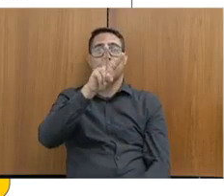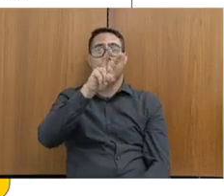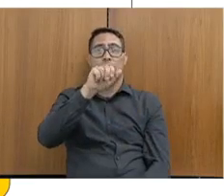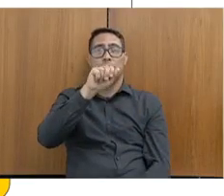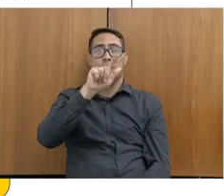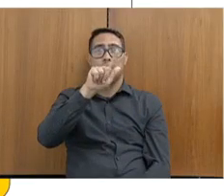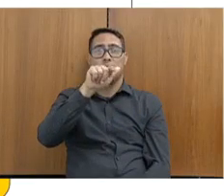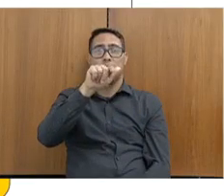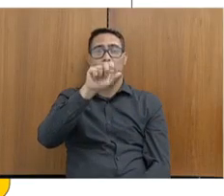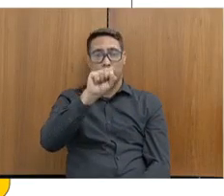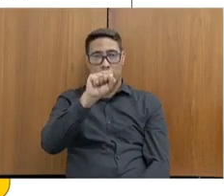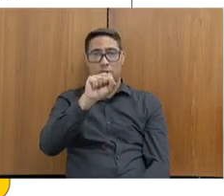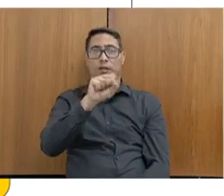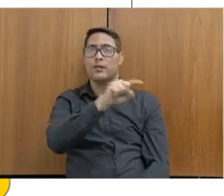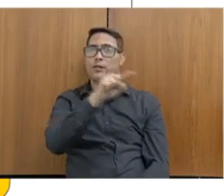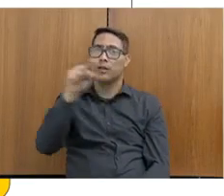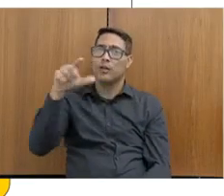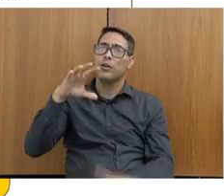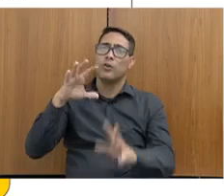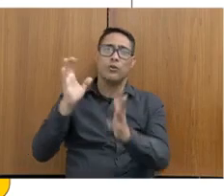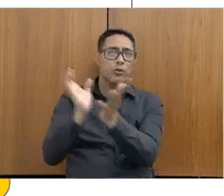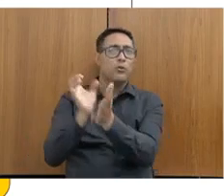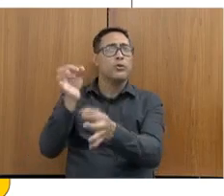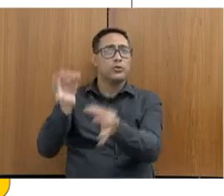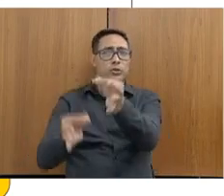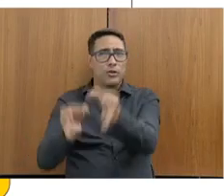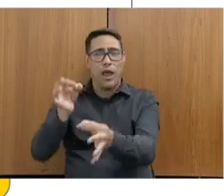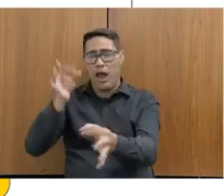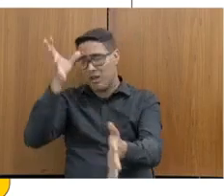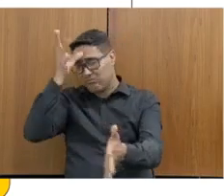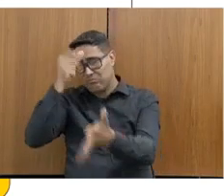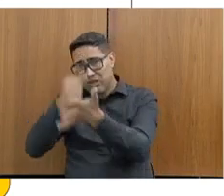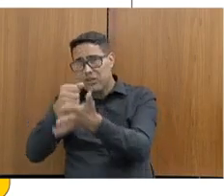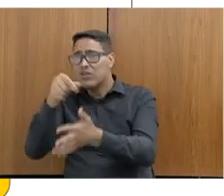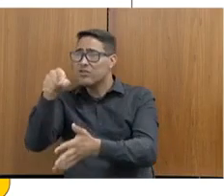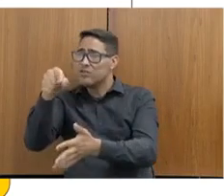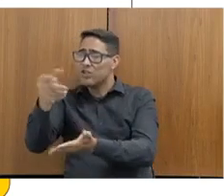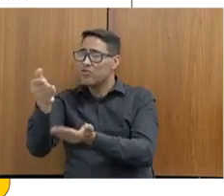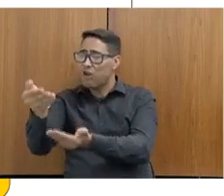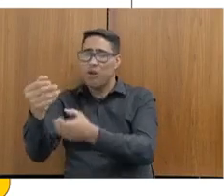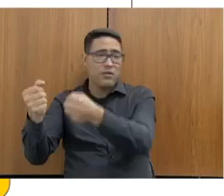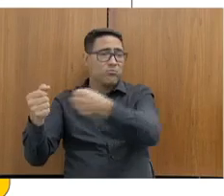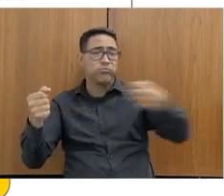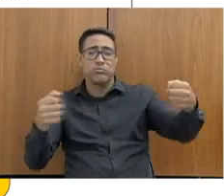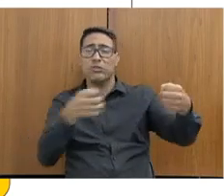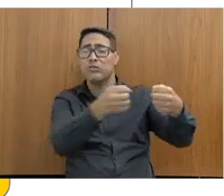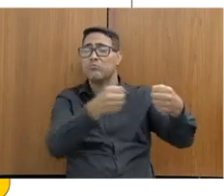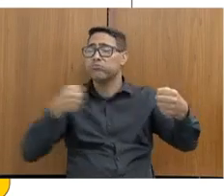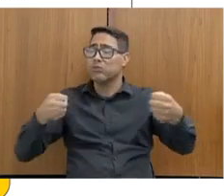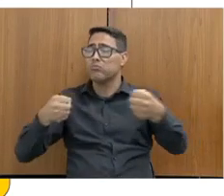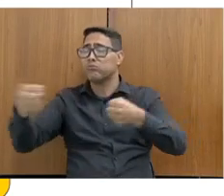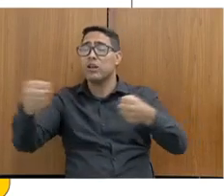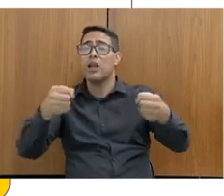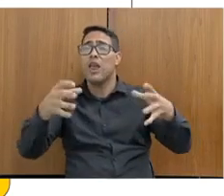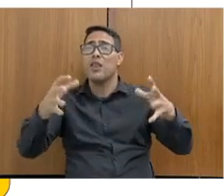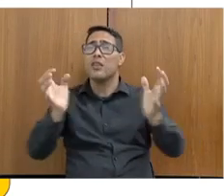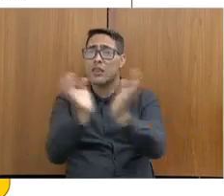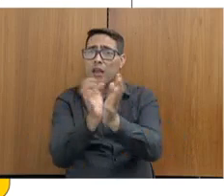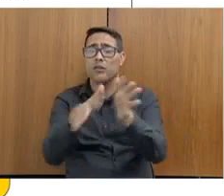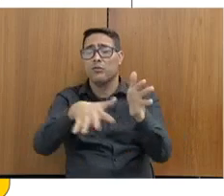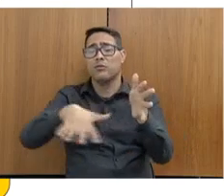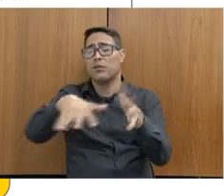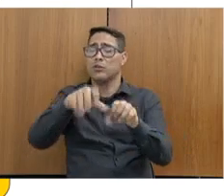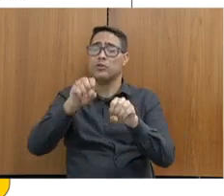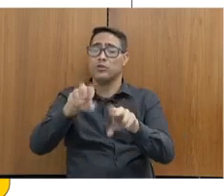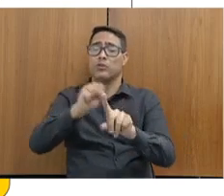a critério do Poder Judiciário escolher onde o adolescente vai ocupar um espaço dentro do Socioeducativo. O critério